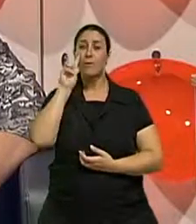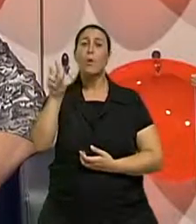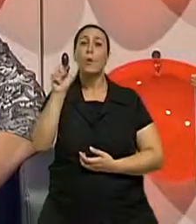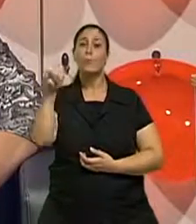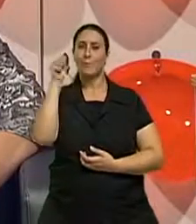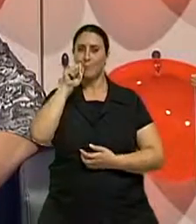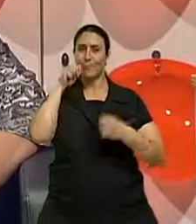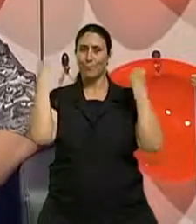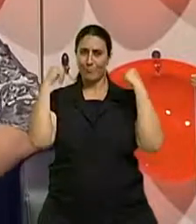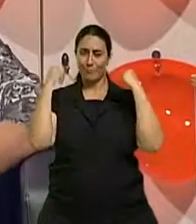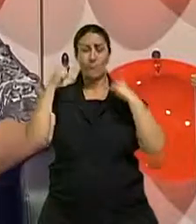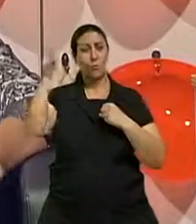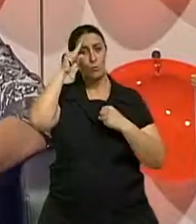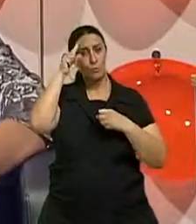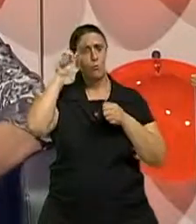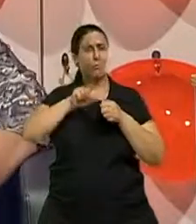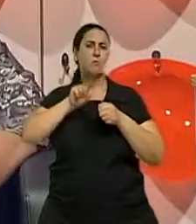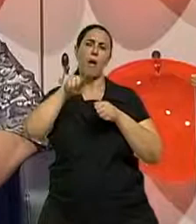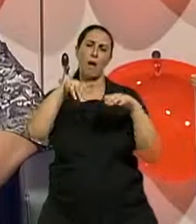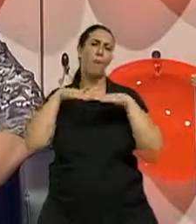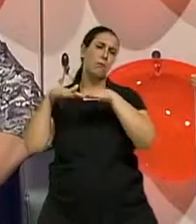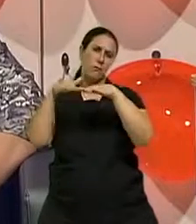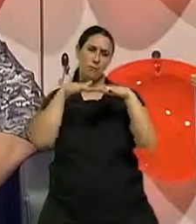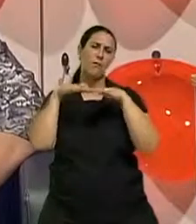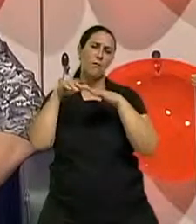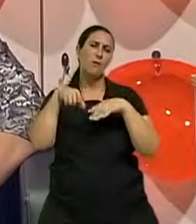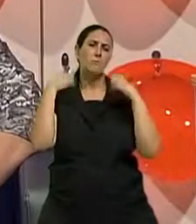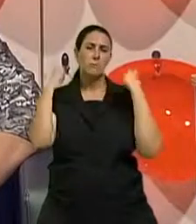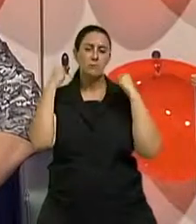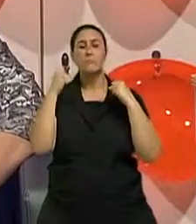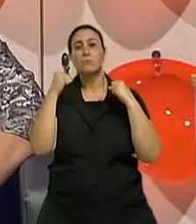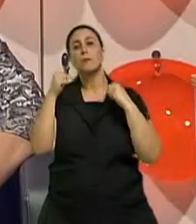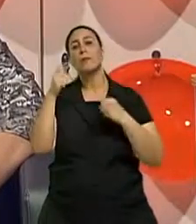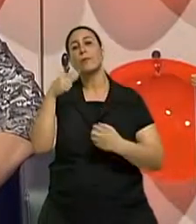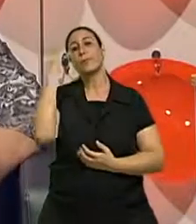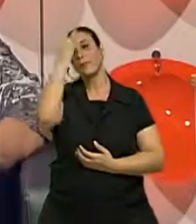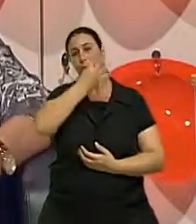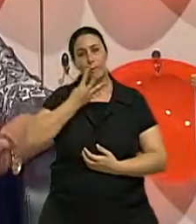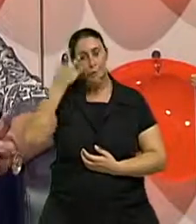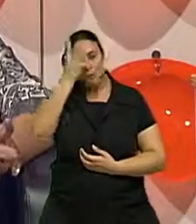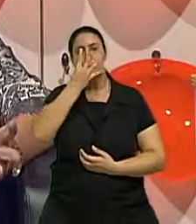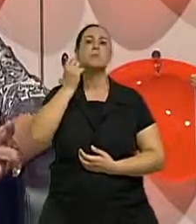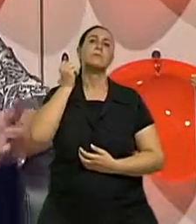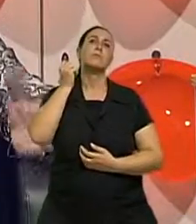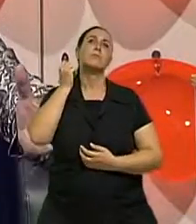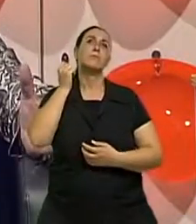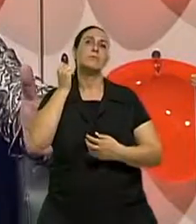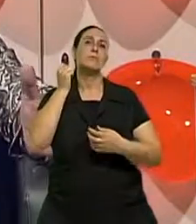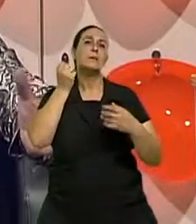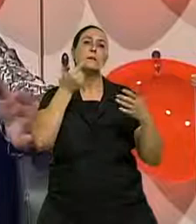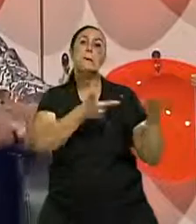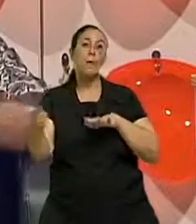exercício físico regular. O que é padrão de exercício físico é quatro horas por